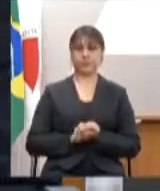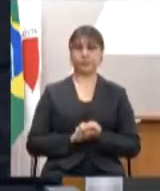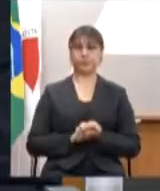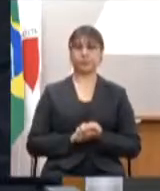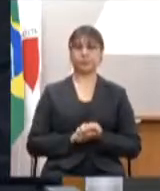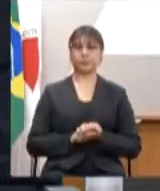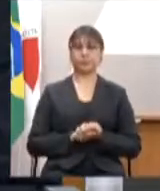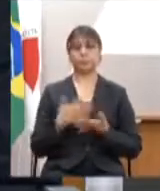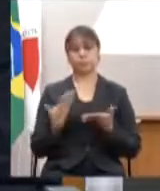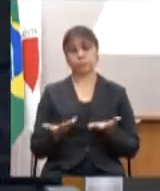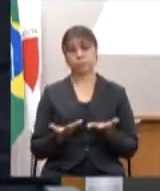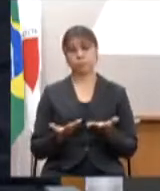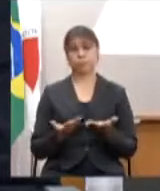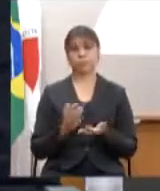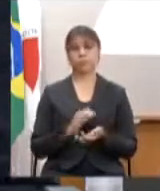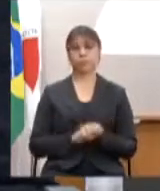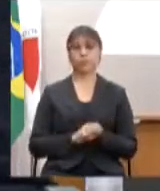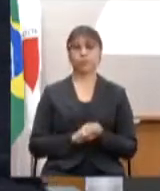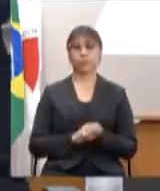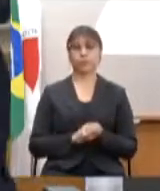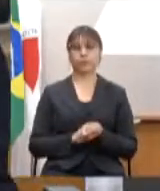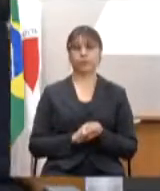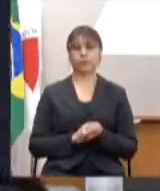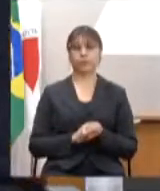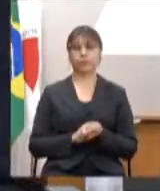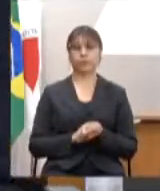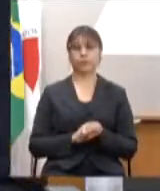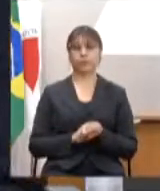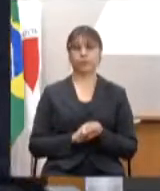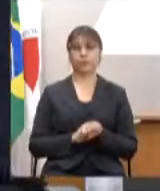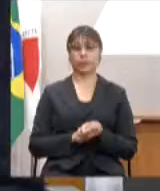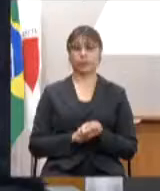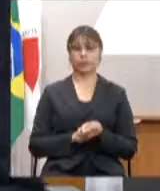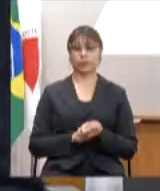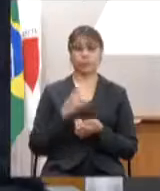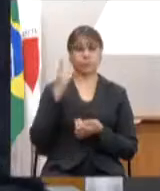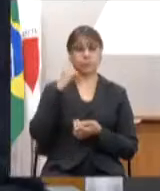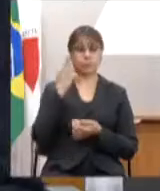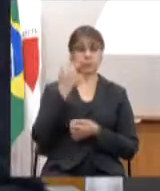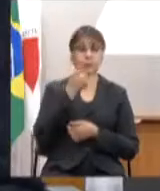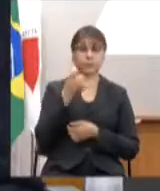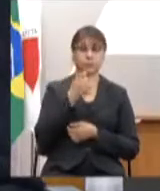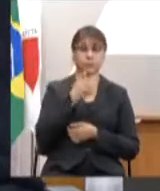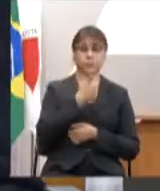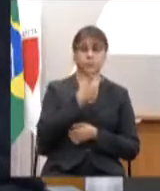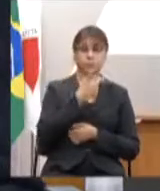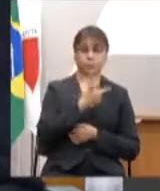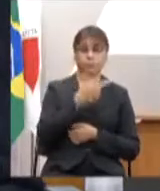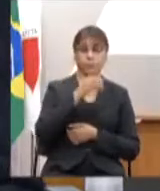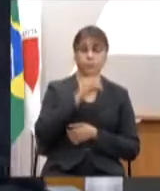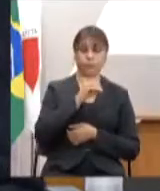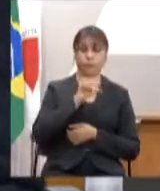Enquanto na LDO estava previsto um déficit de 20,8 bilhões,